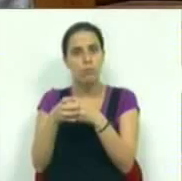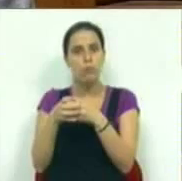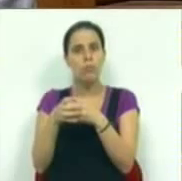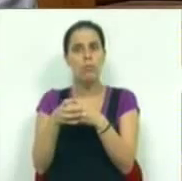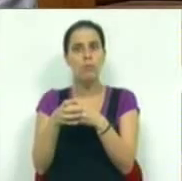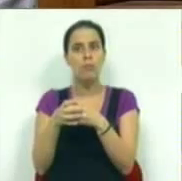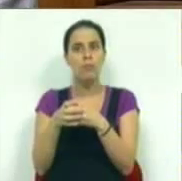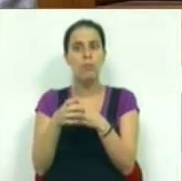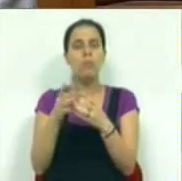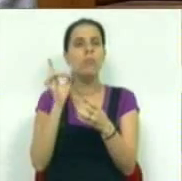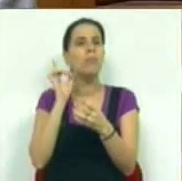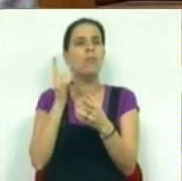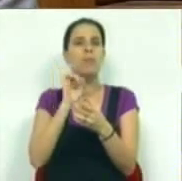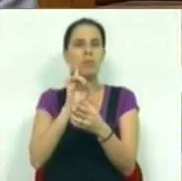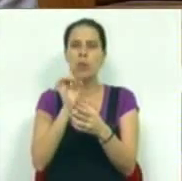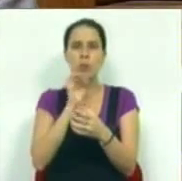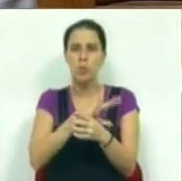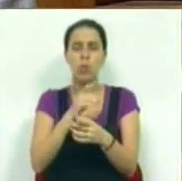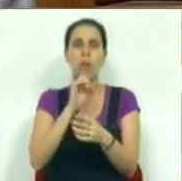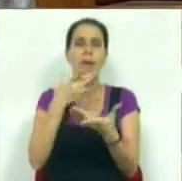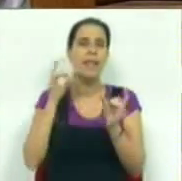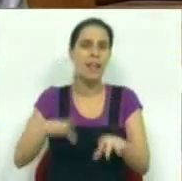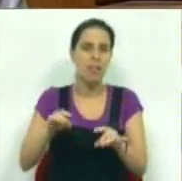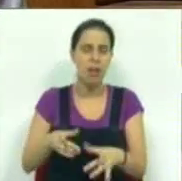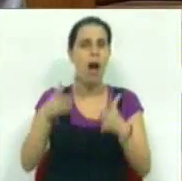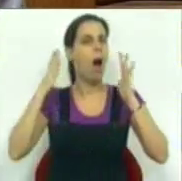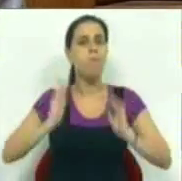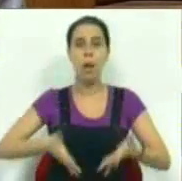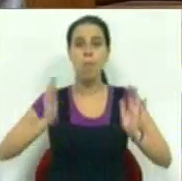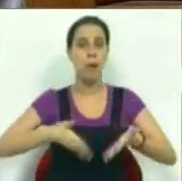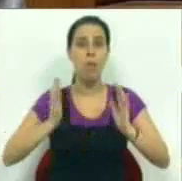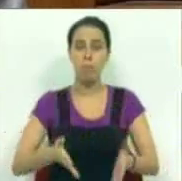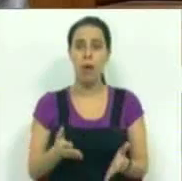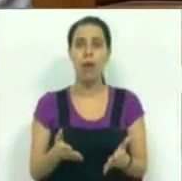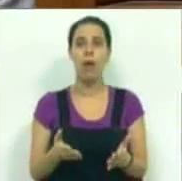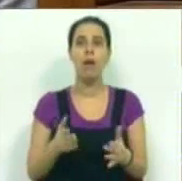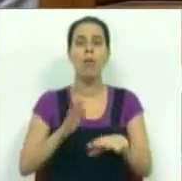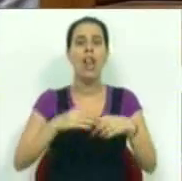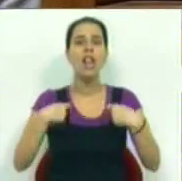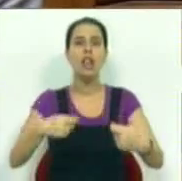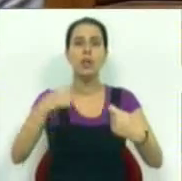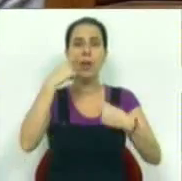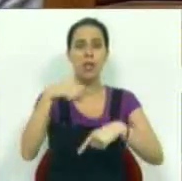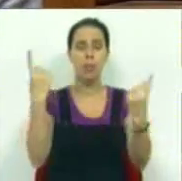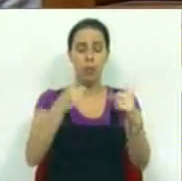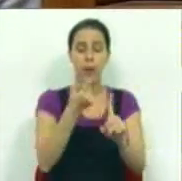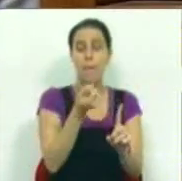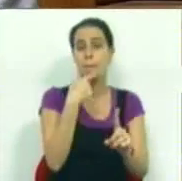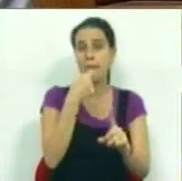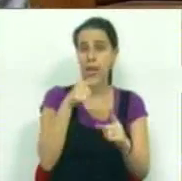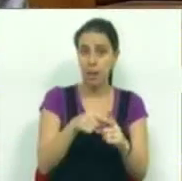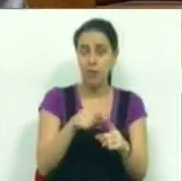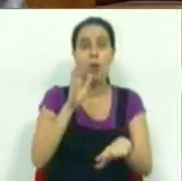inútil, evitável e desnecessário na despesa pública em medicamentos,